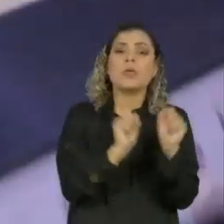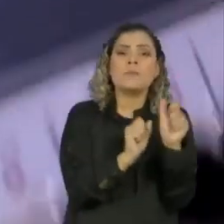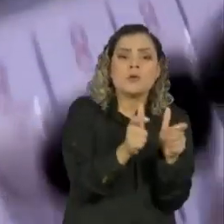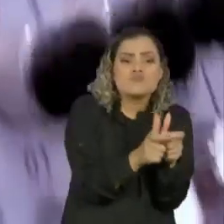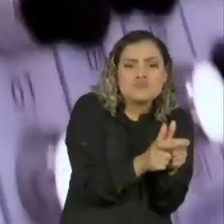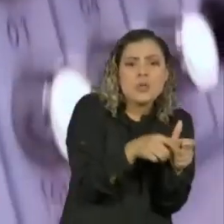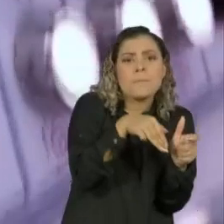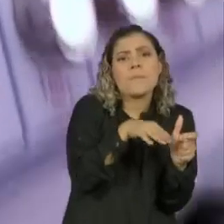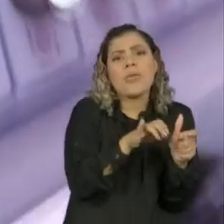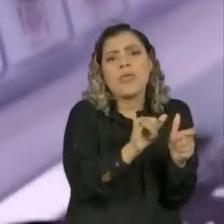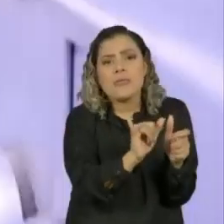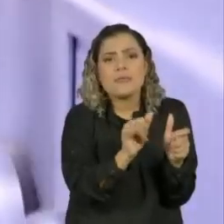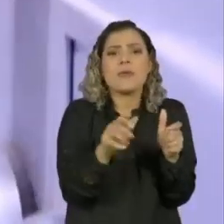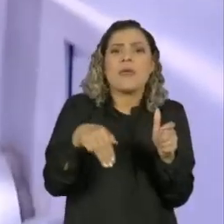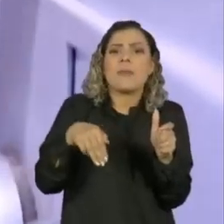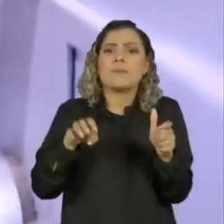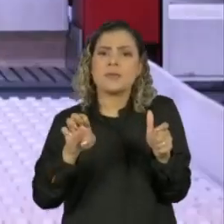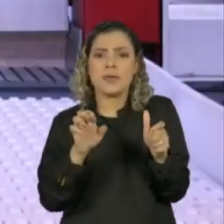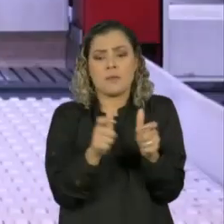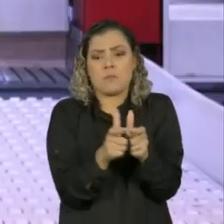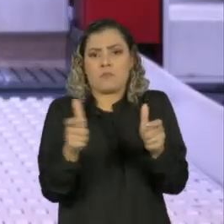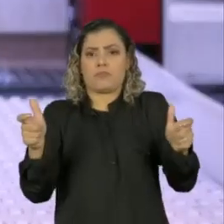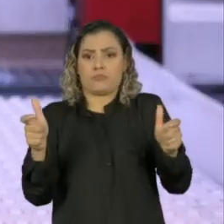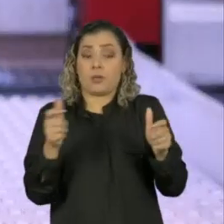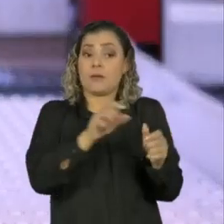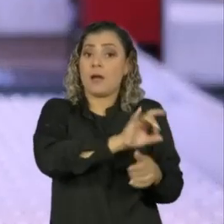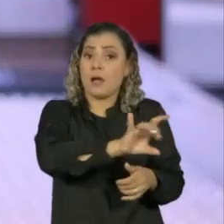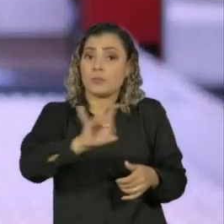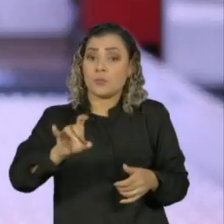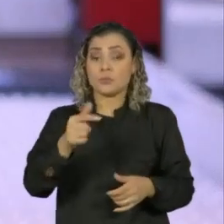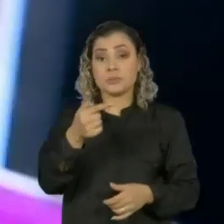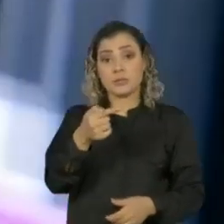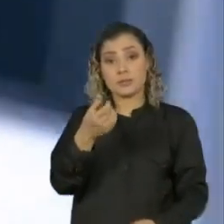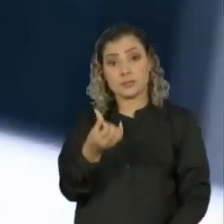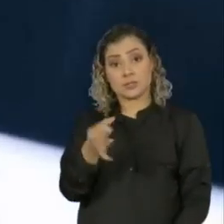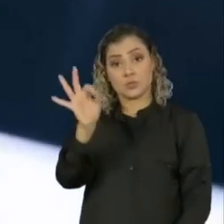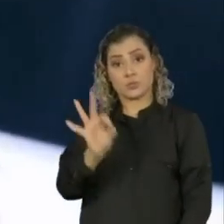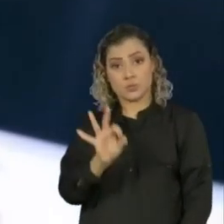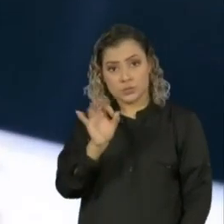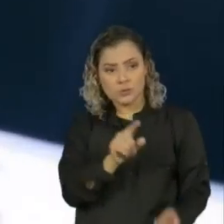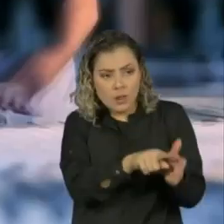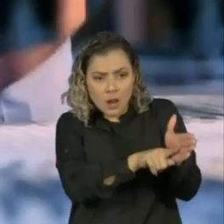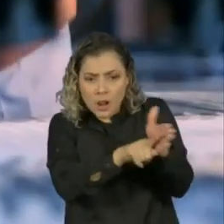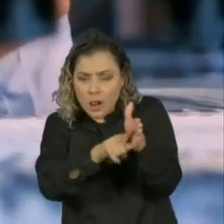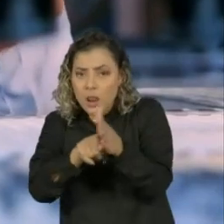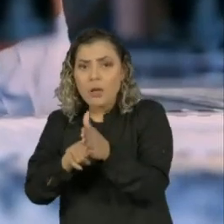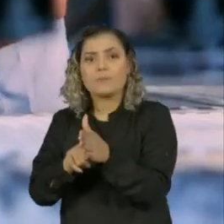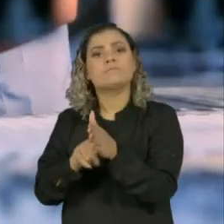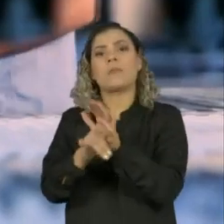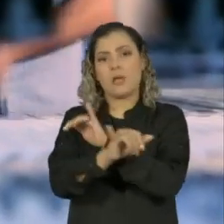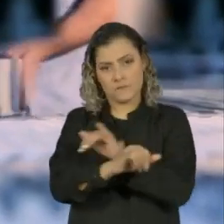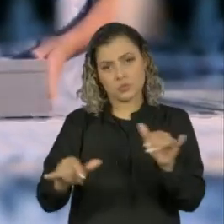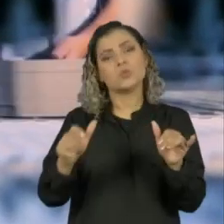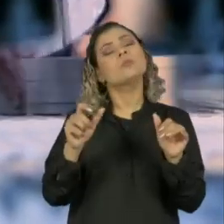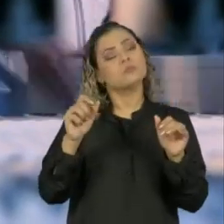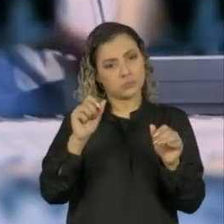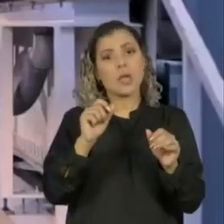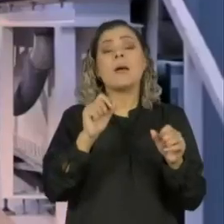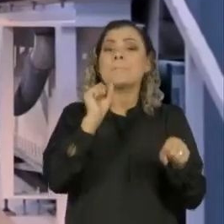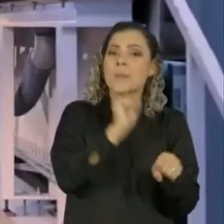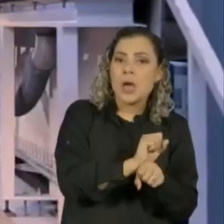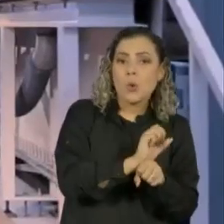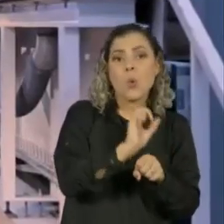médias e grandes indústrias. 76% das indústrias consultadas relataram que reduziram ou